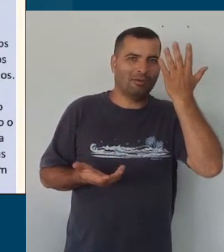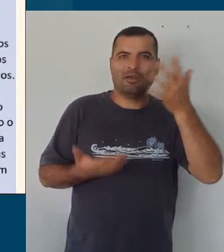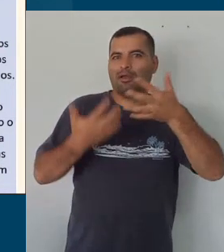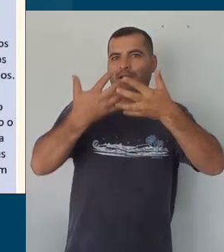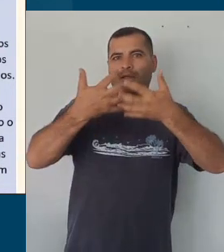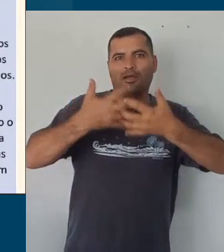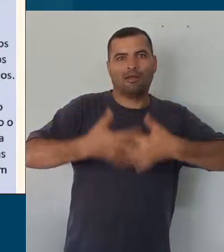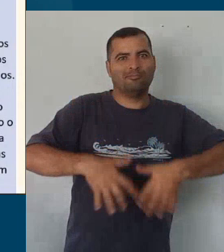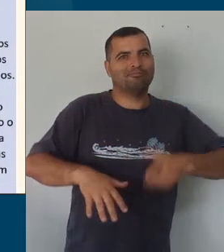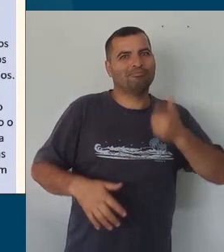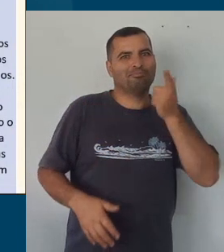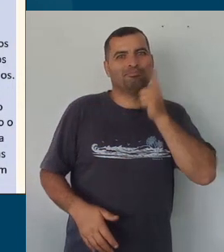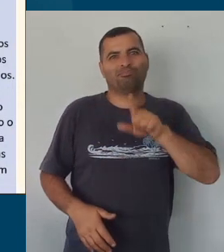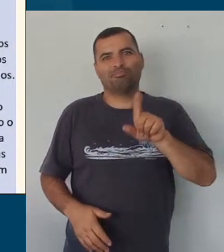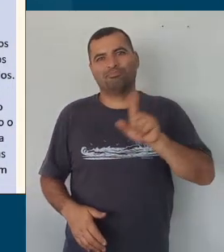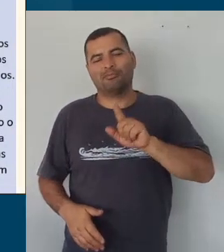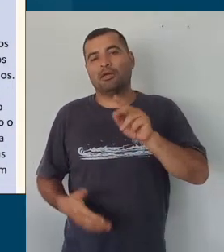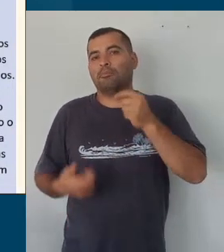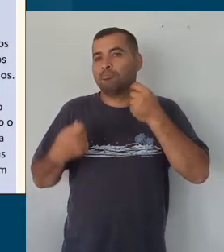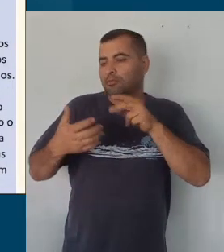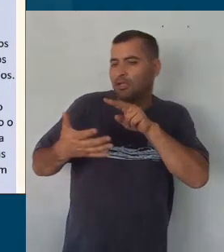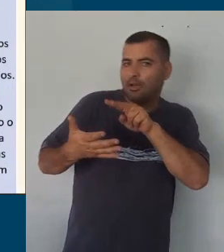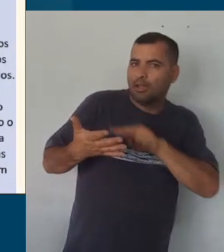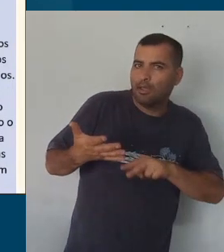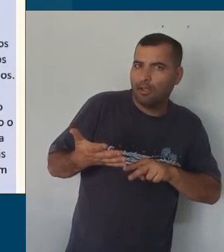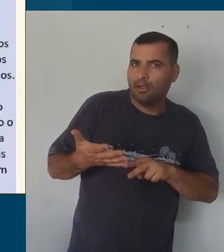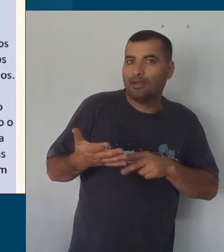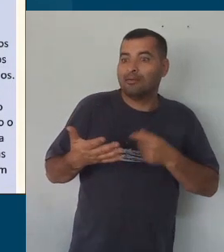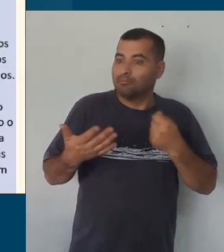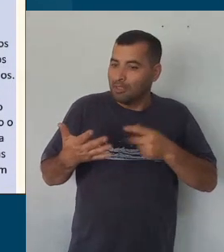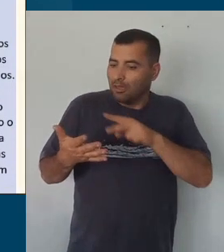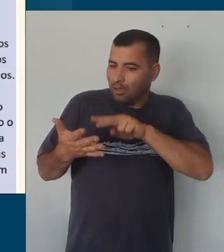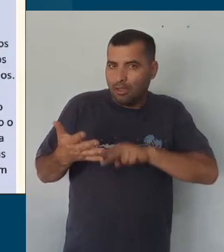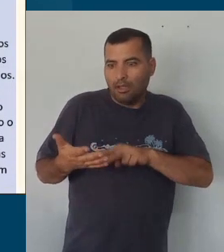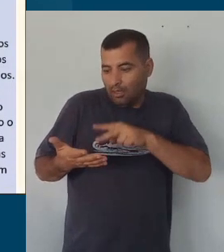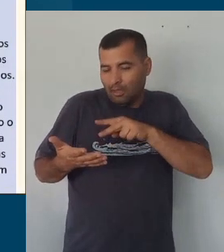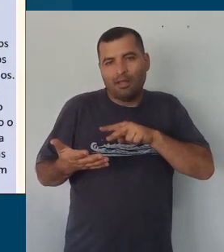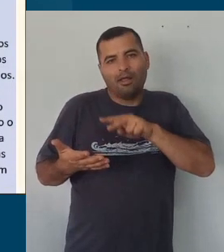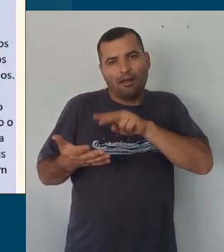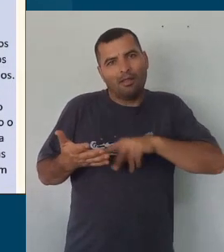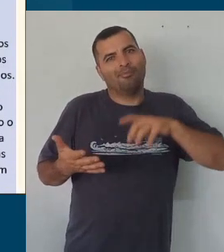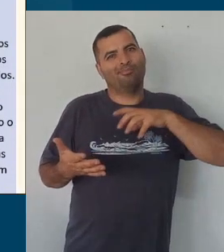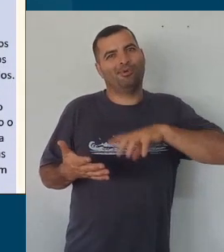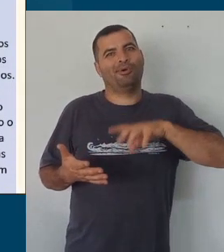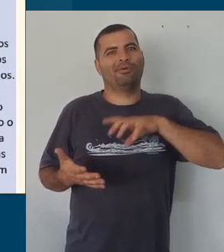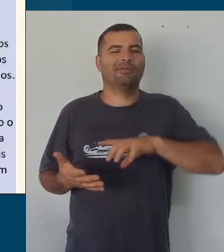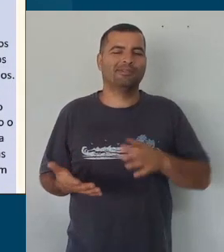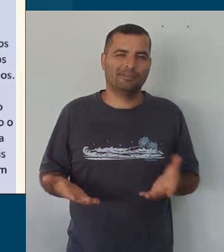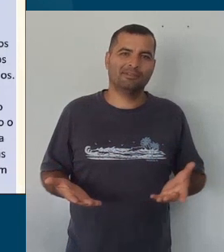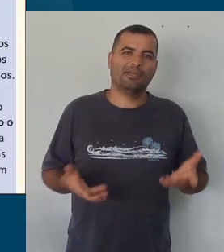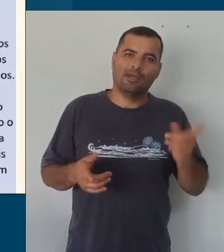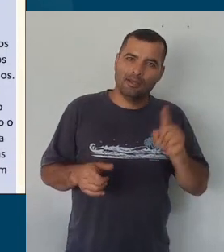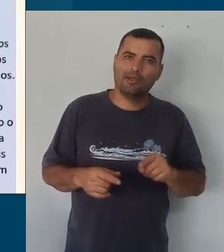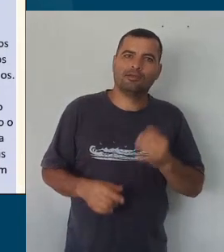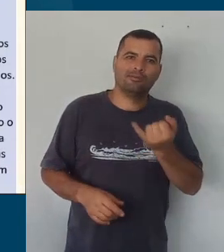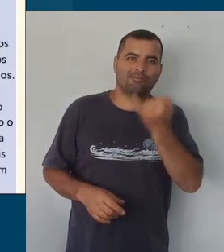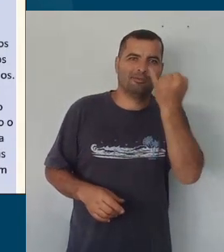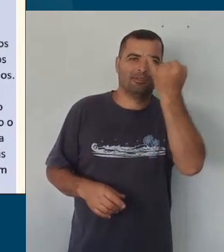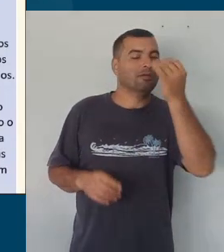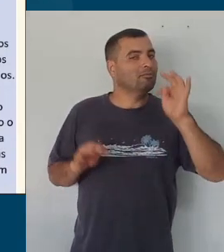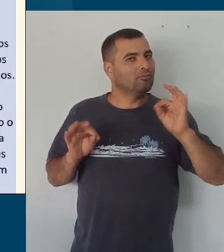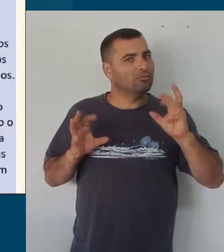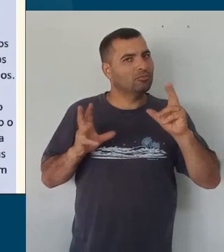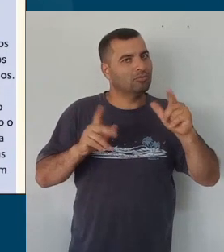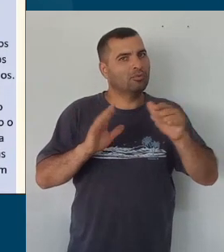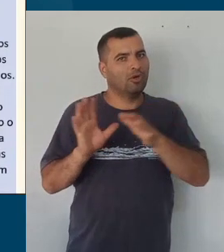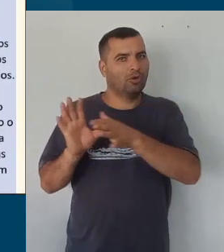ler o problema, ele precisa saber ler. Então, há uma questão importante no currículo, em todos os componentes,